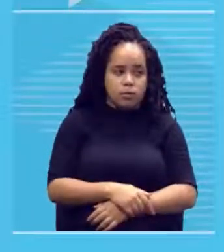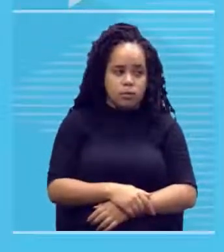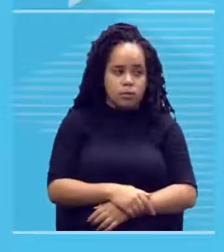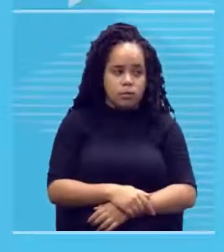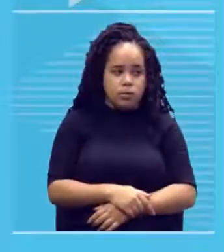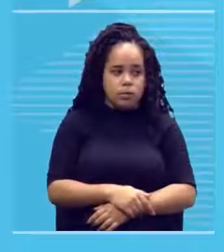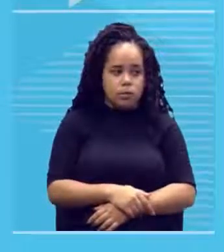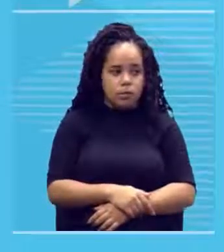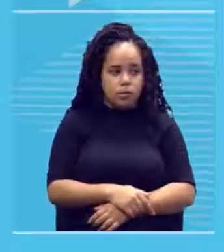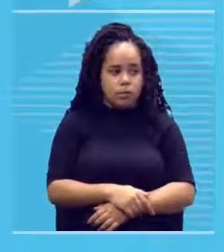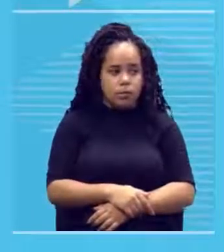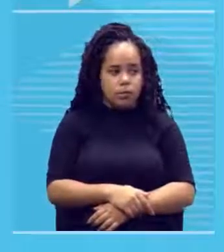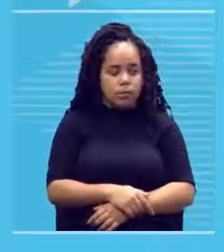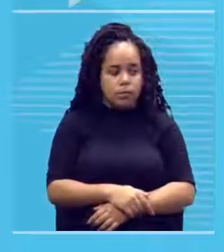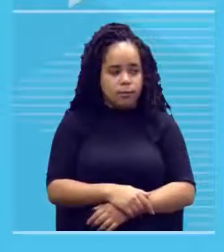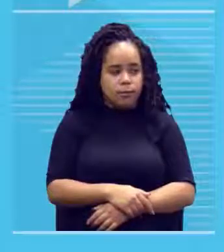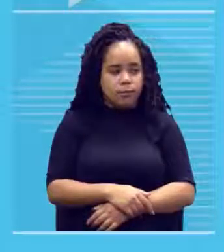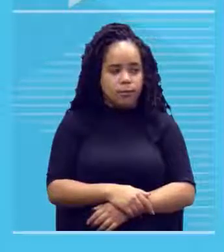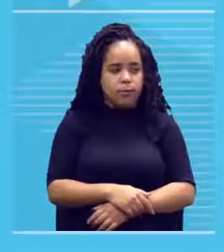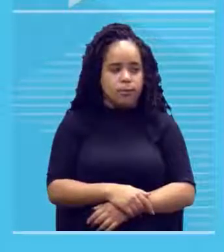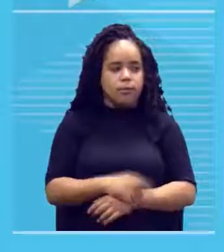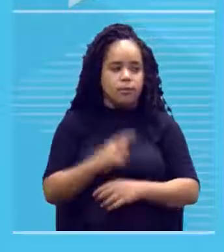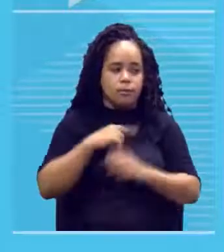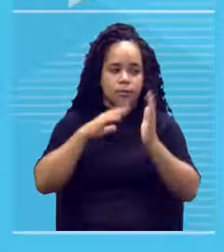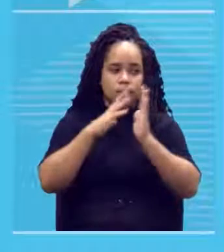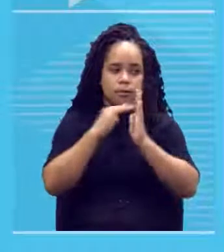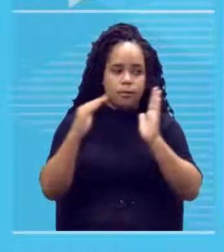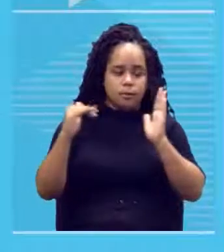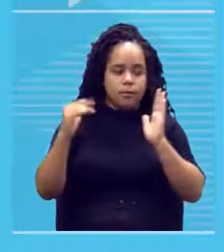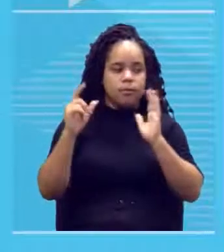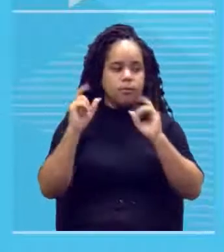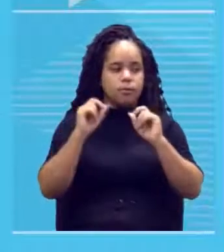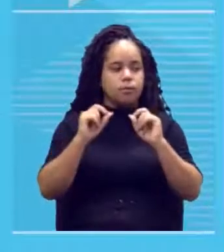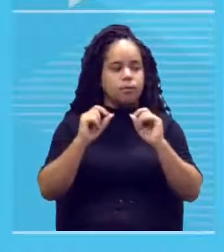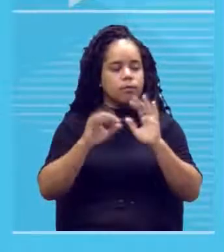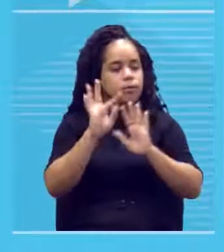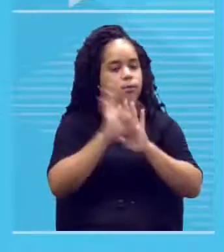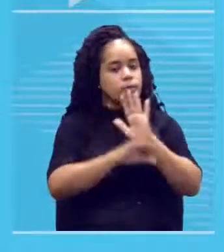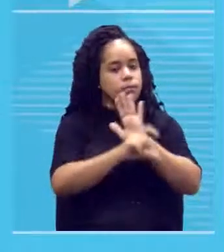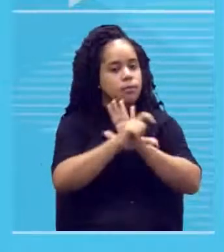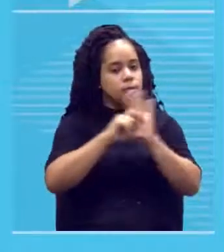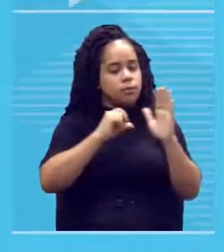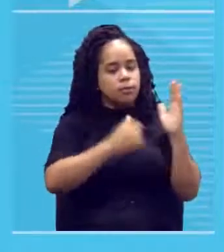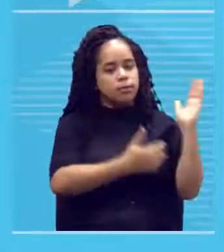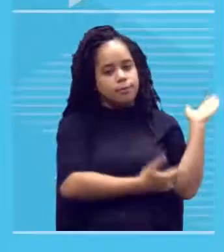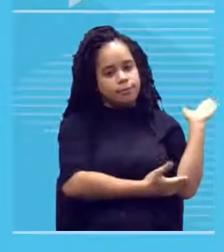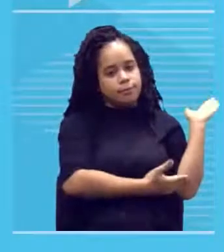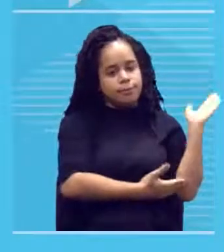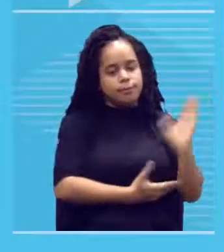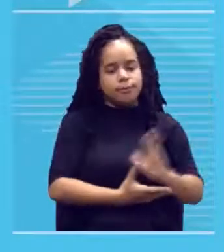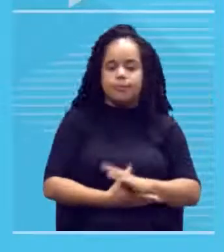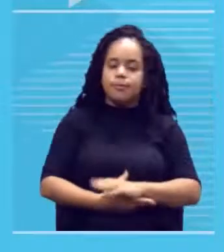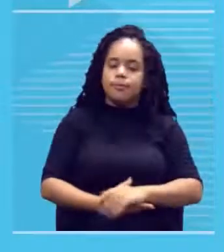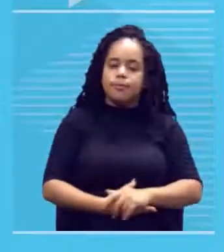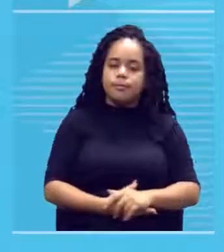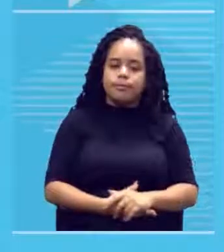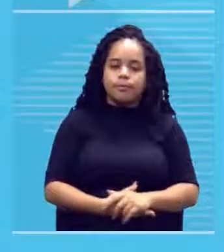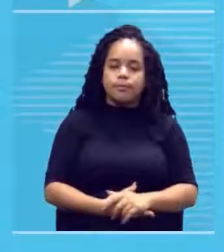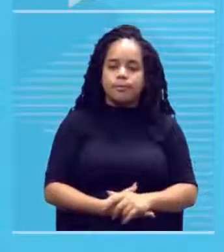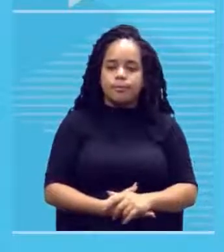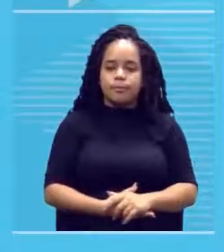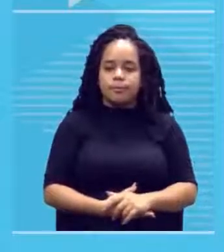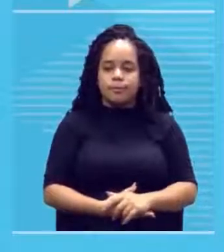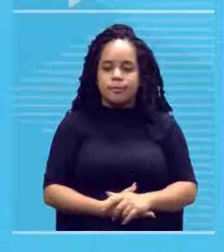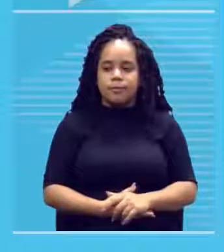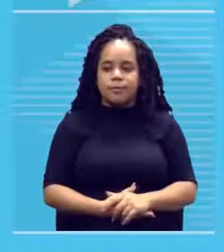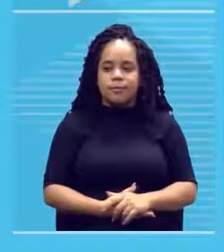Essa estética grega se fundamentou em outros momentos posteriores da história da arte, por exemplo, renascimento